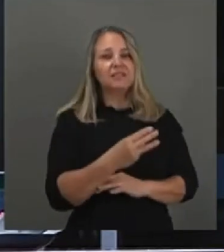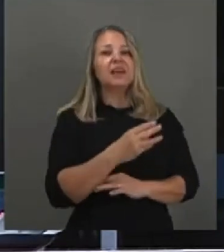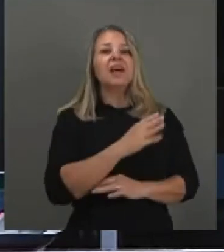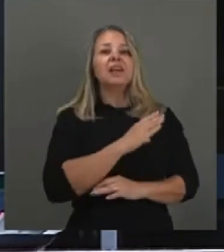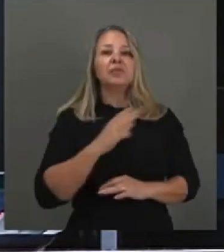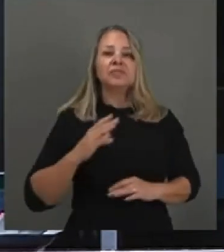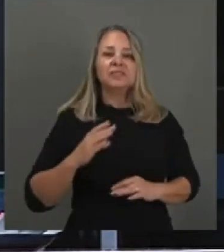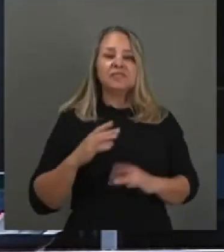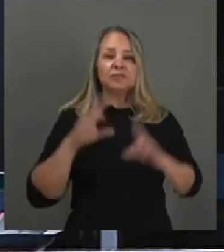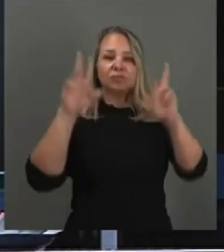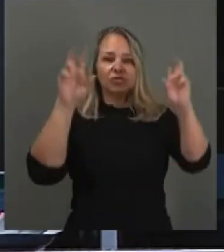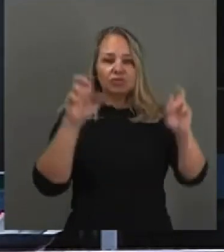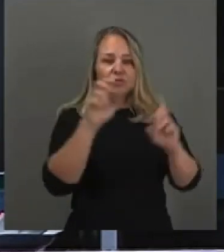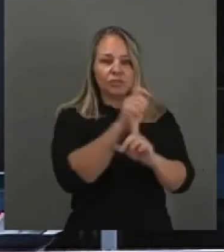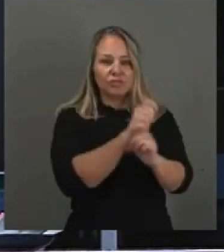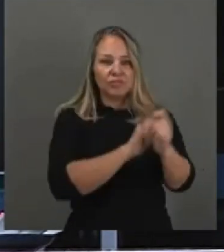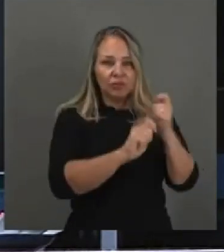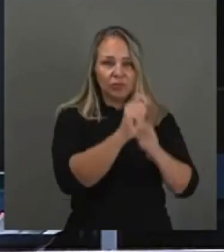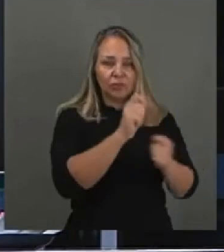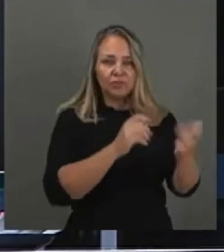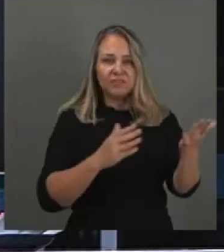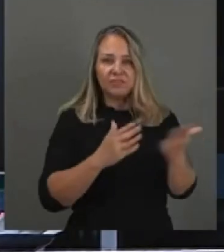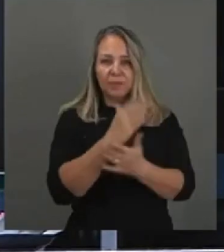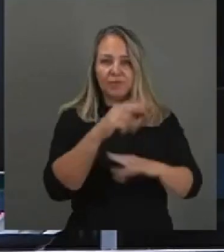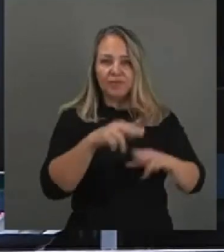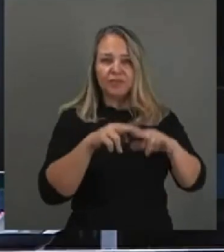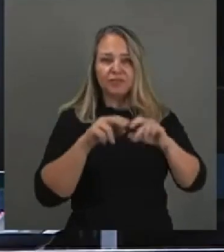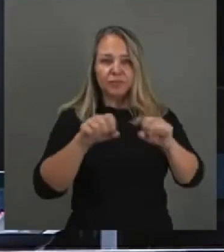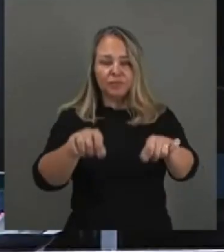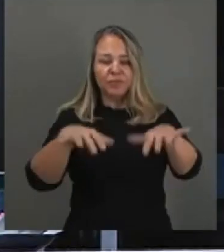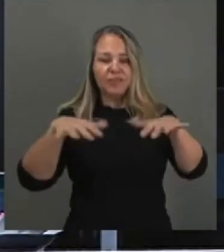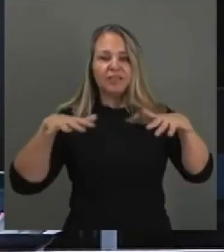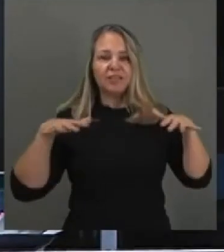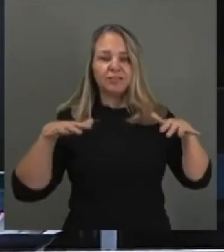Assuntos Econômicos, aprovado pelo plenário.